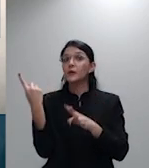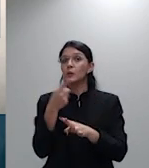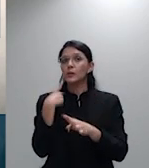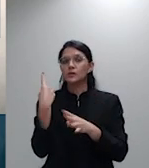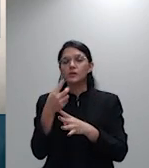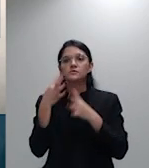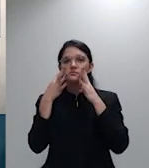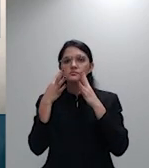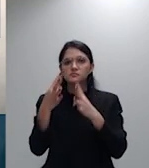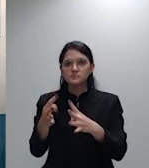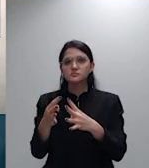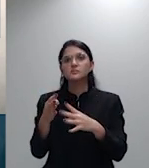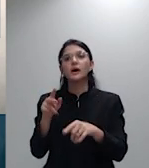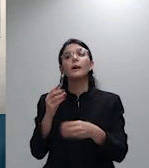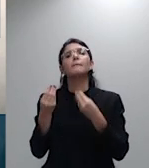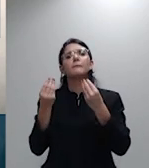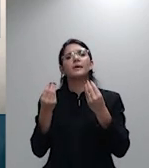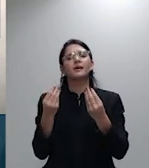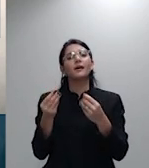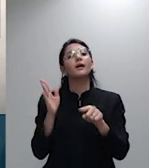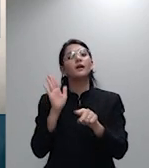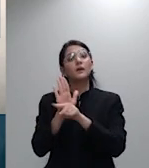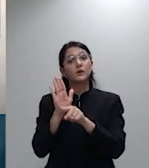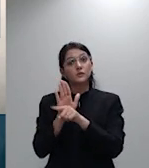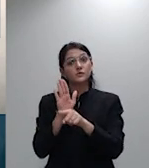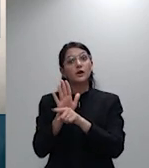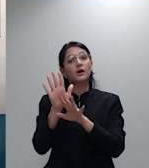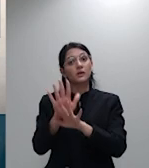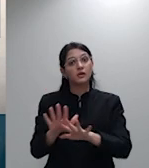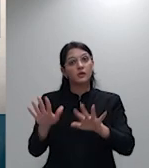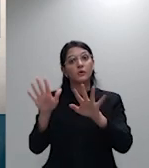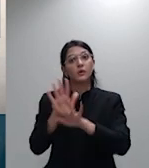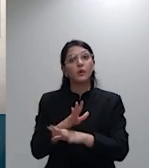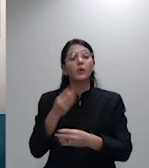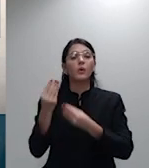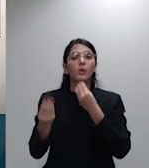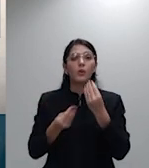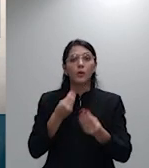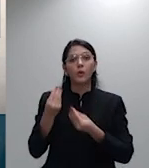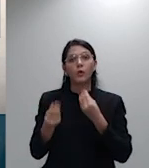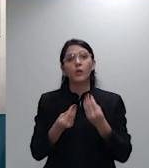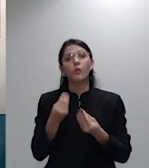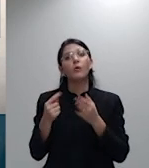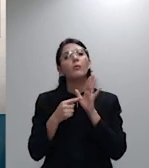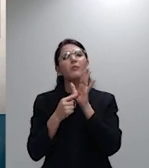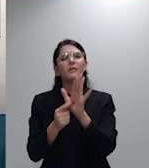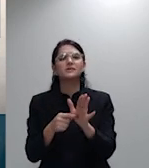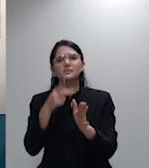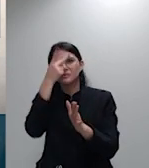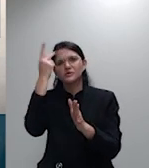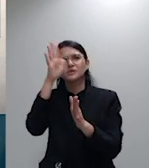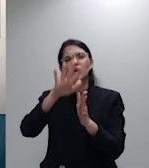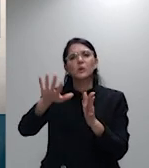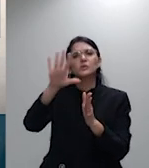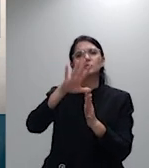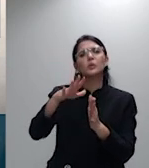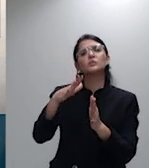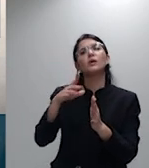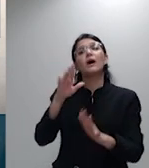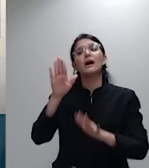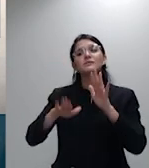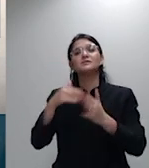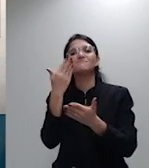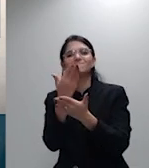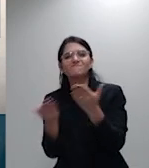privilegiar a demanda molecular em prejuízo das demandas atomizadas como já